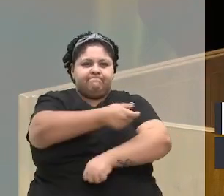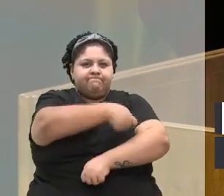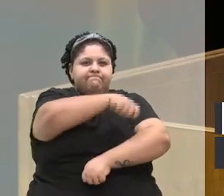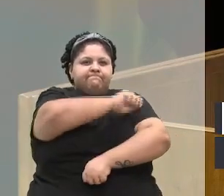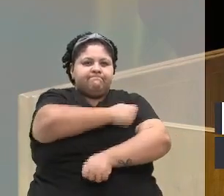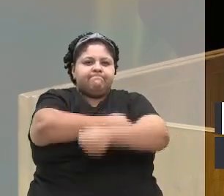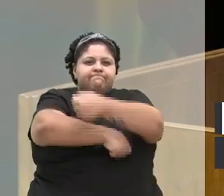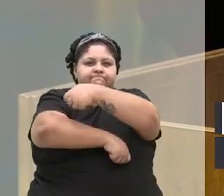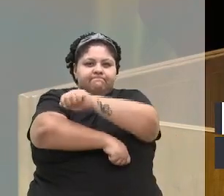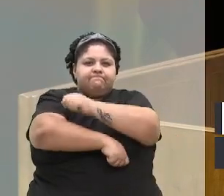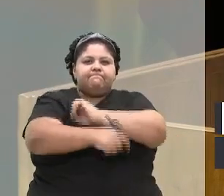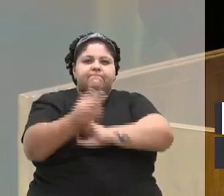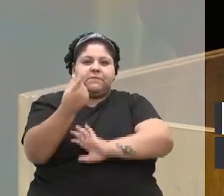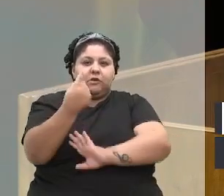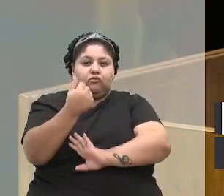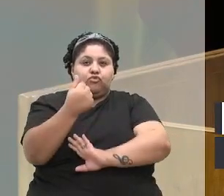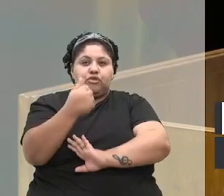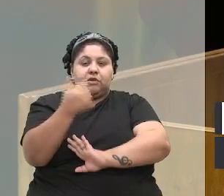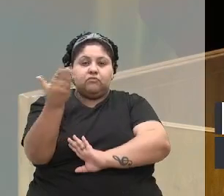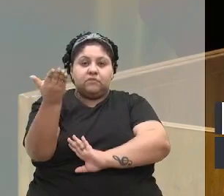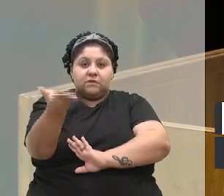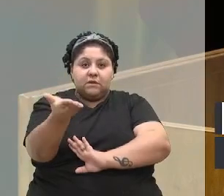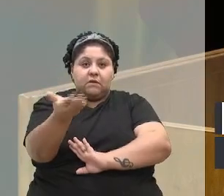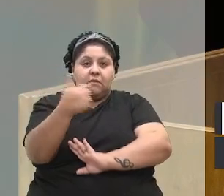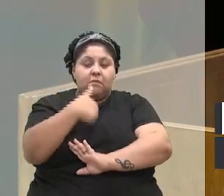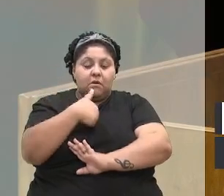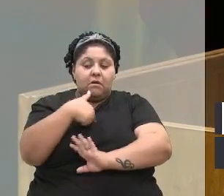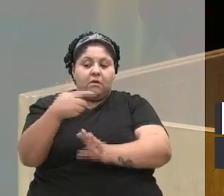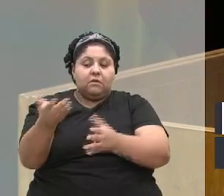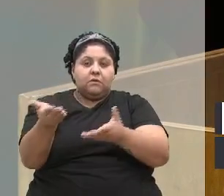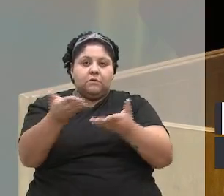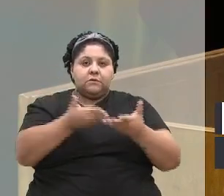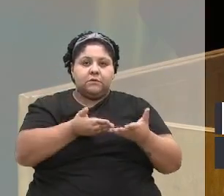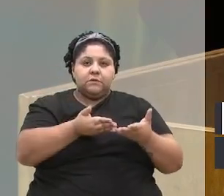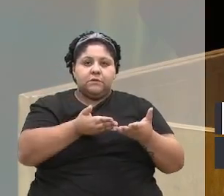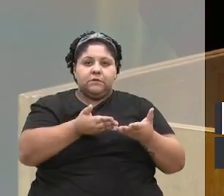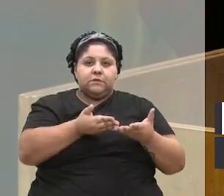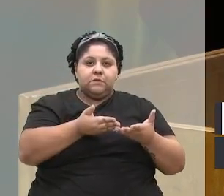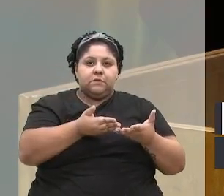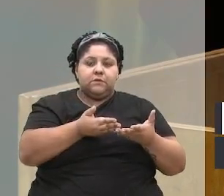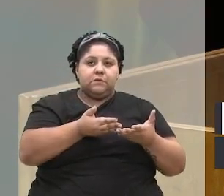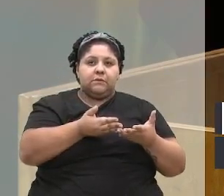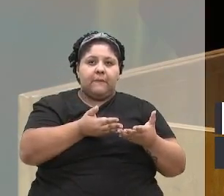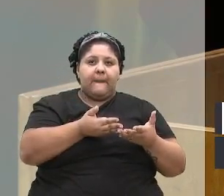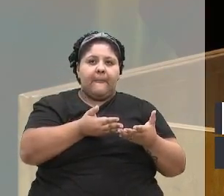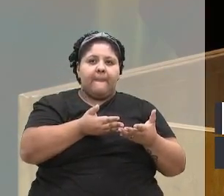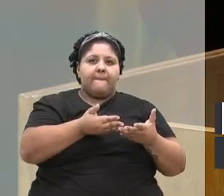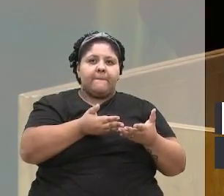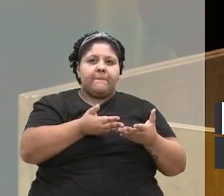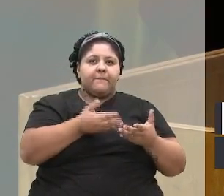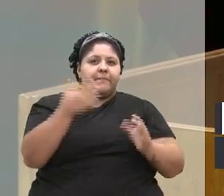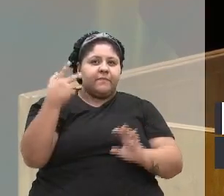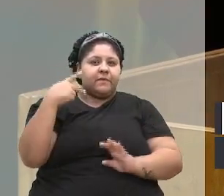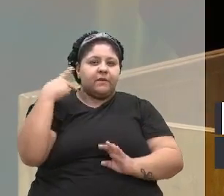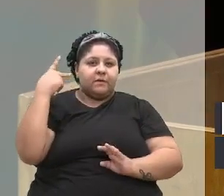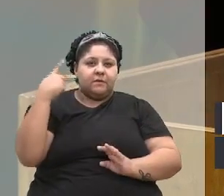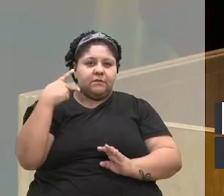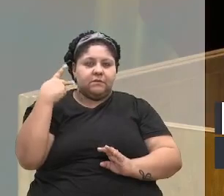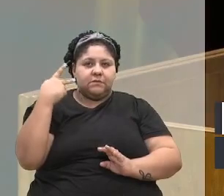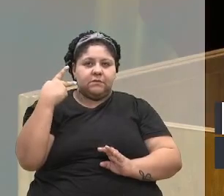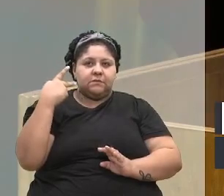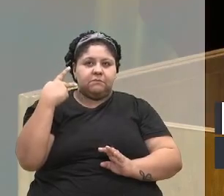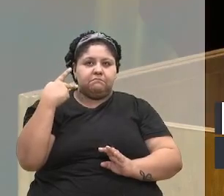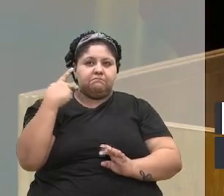Então, é dinheiro seu. Eu convido aos colegas vereadores, porque,